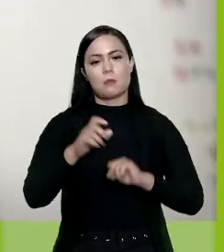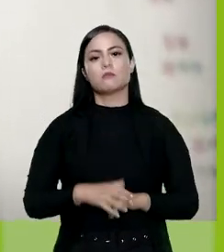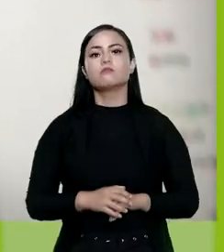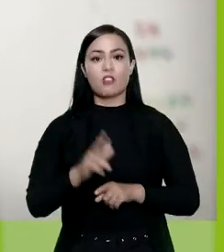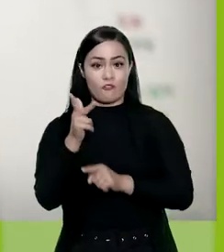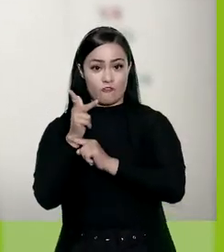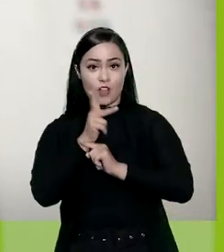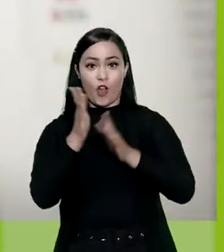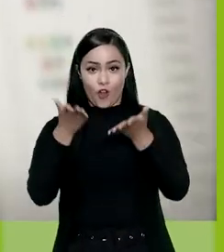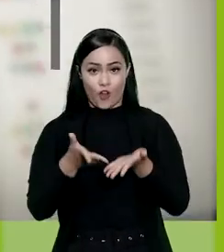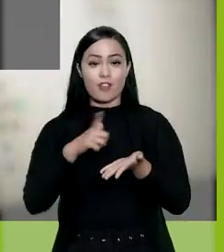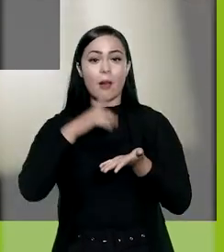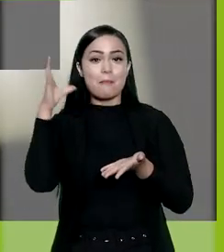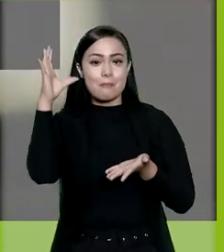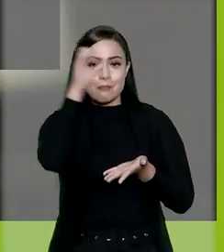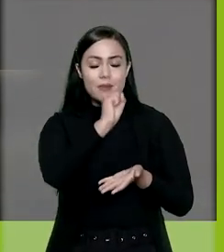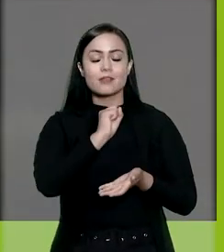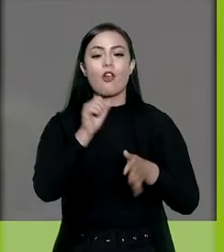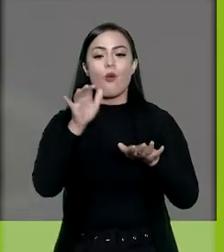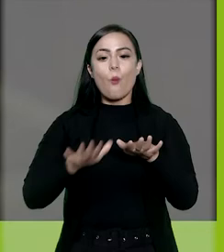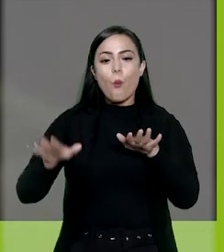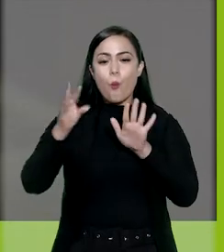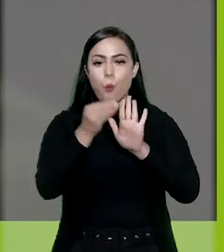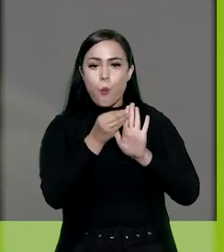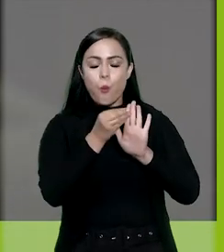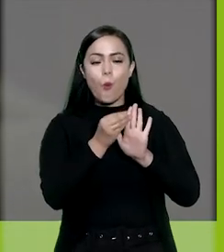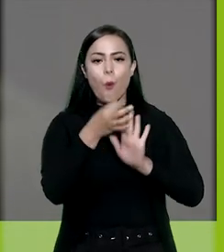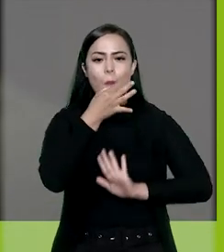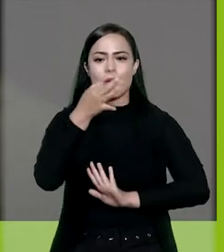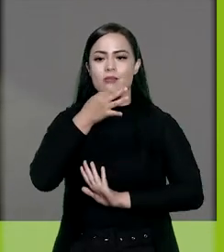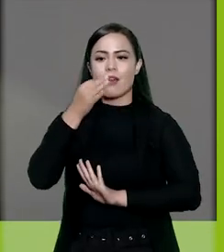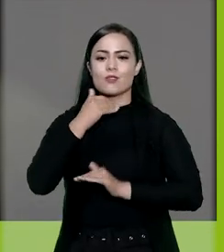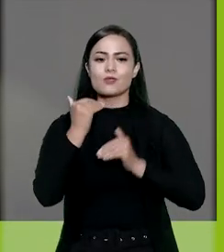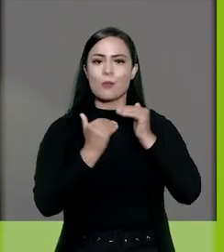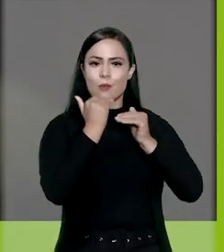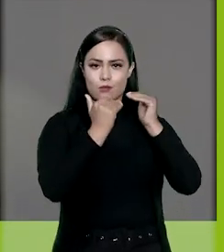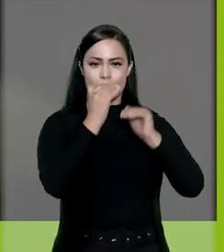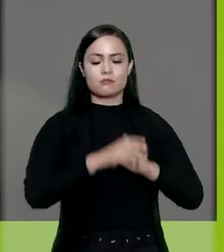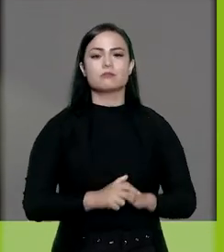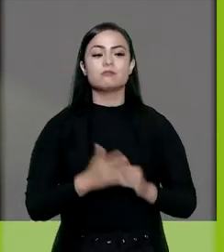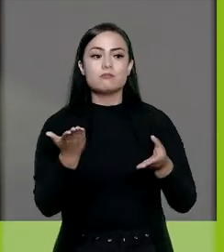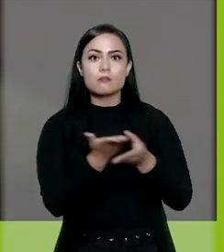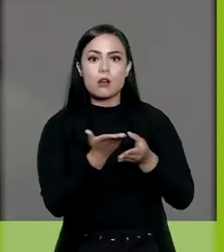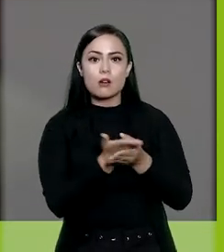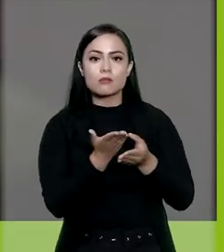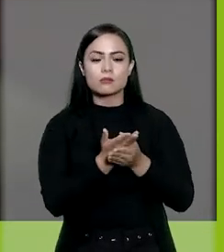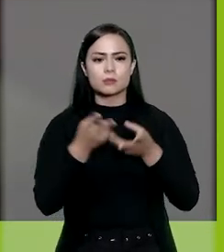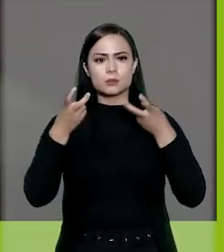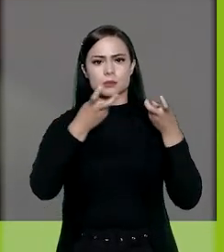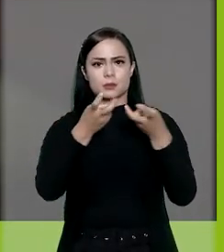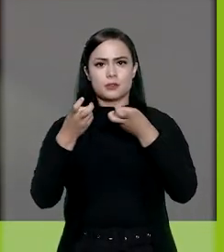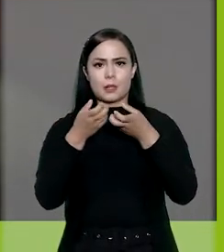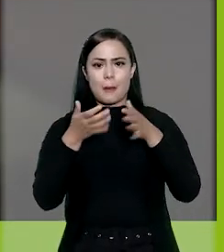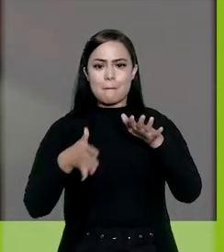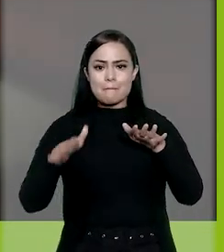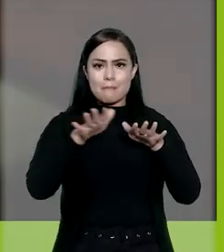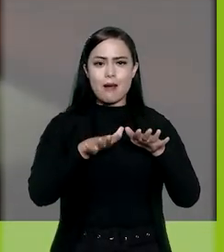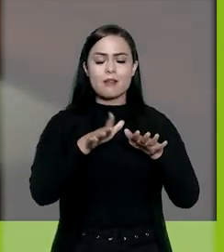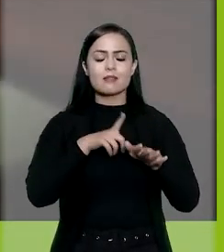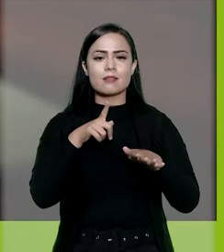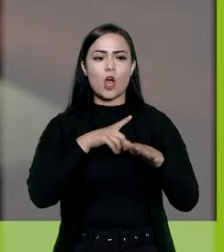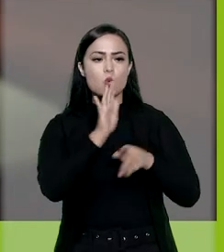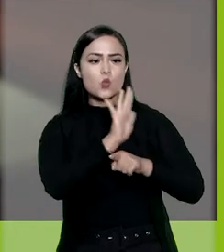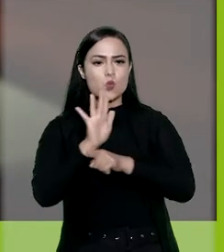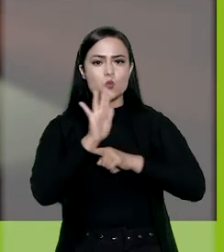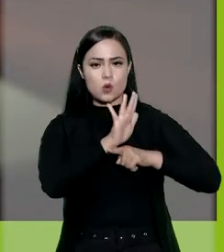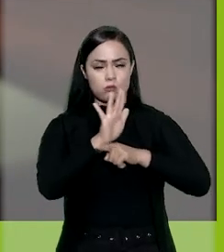sistema. Neste vídeo, você vai aprender a incluir comentários em um processo. As observações não fazem parte da